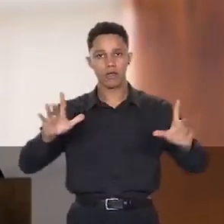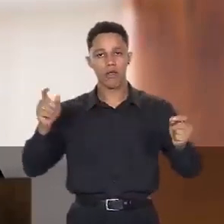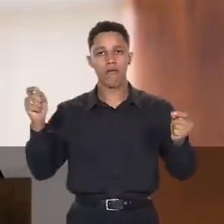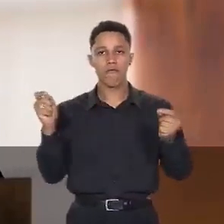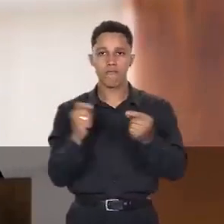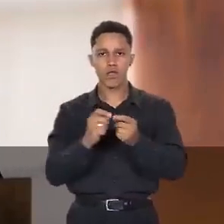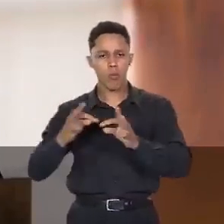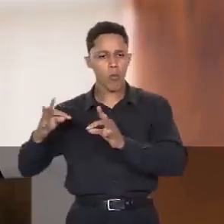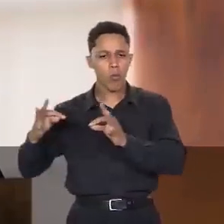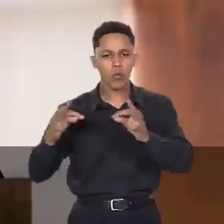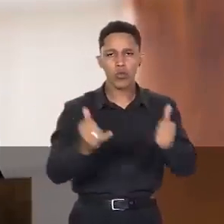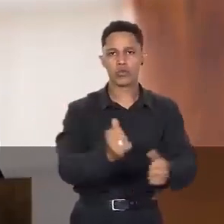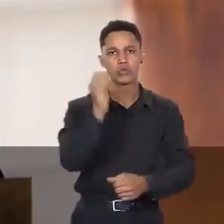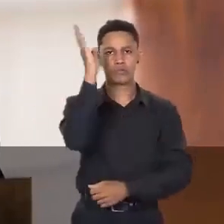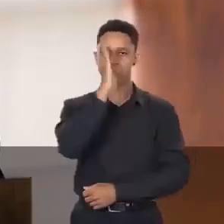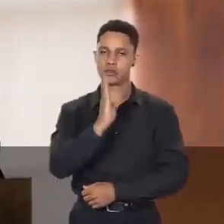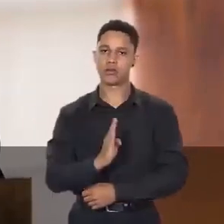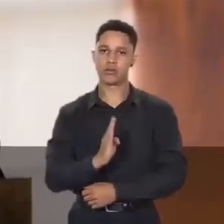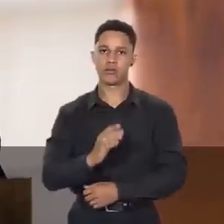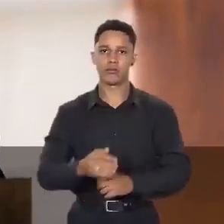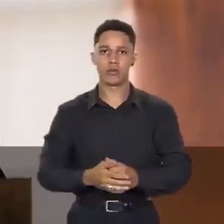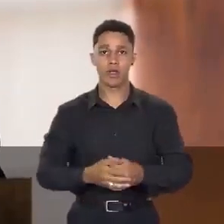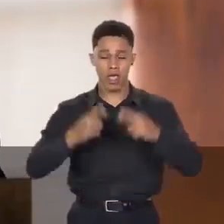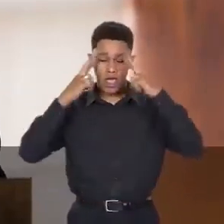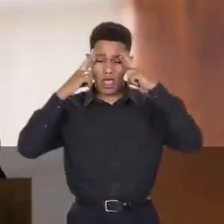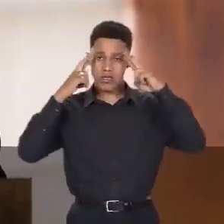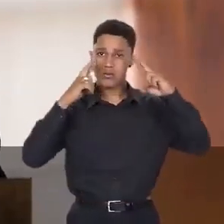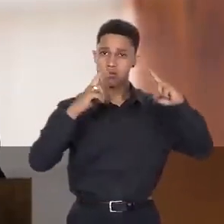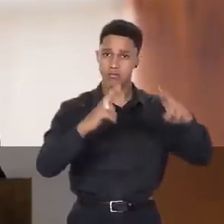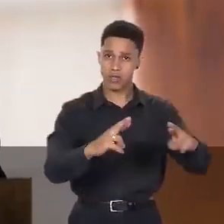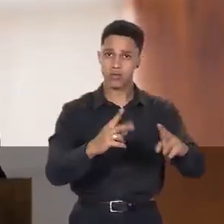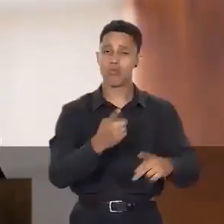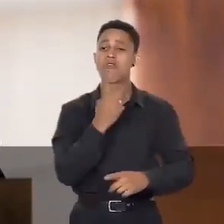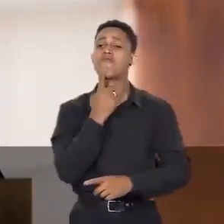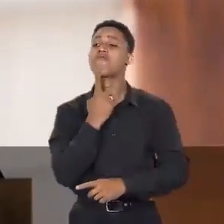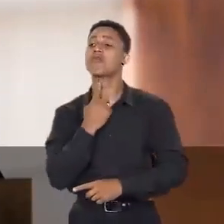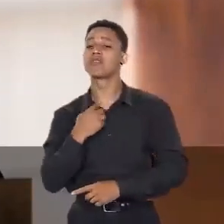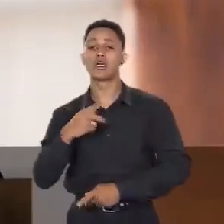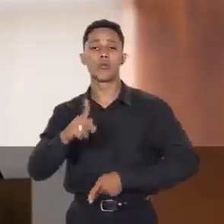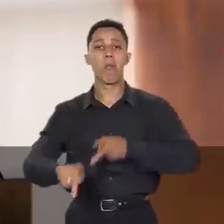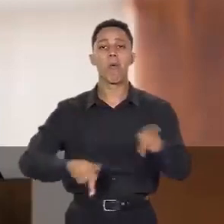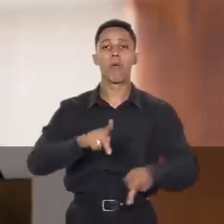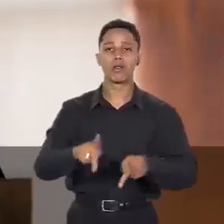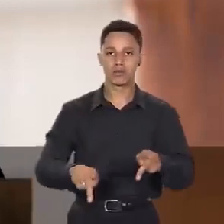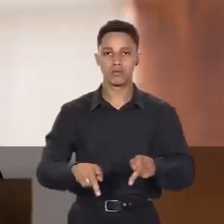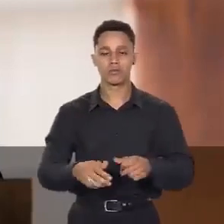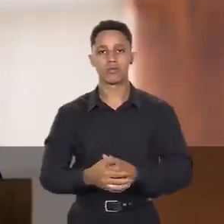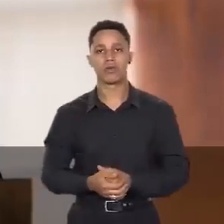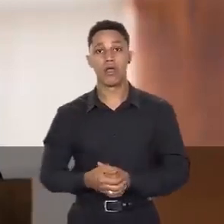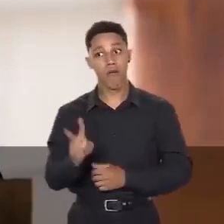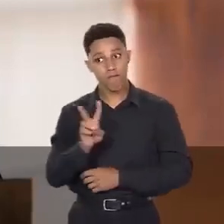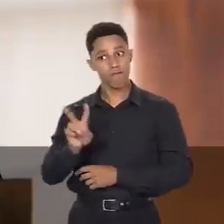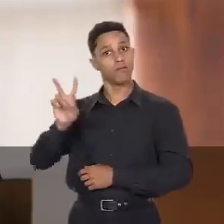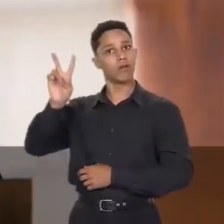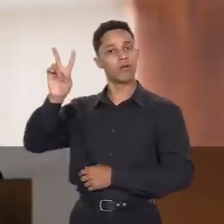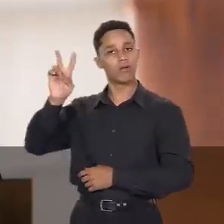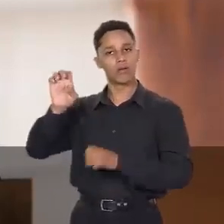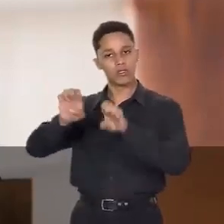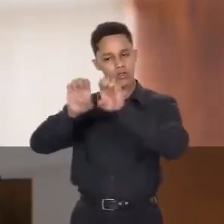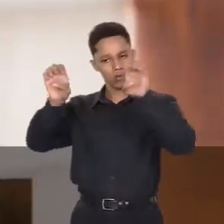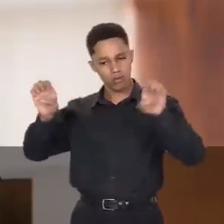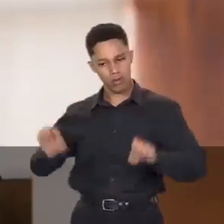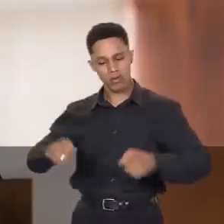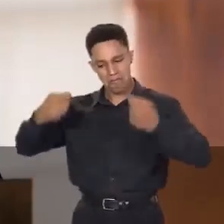pelas brasileiras e brasileiros, em respeito à soberana vontade popular, valor estruturante,